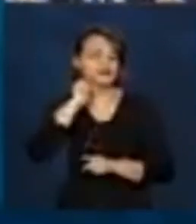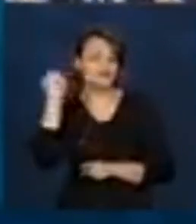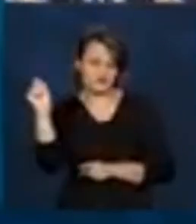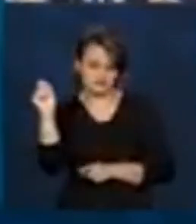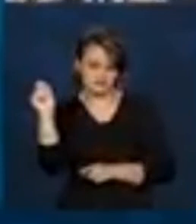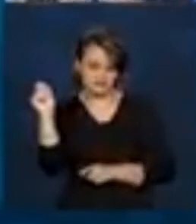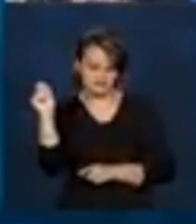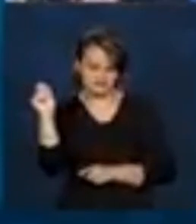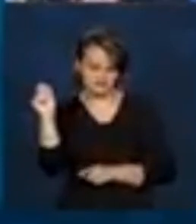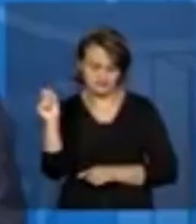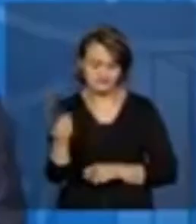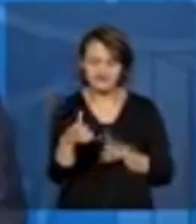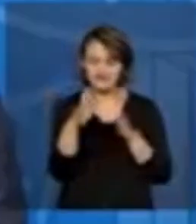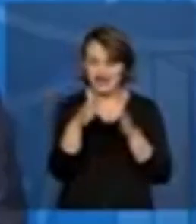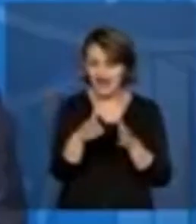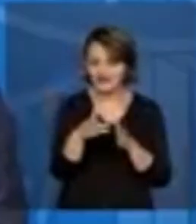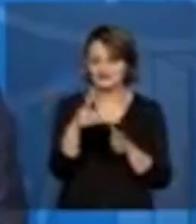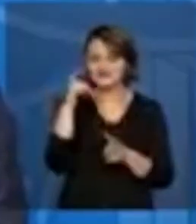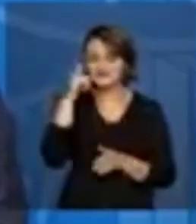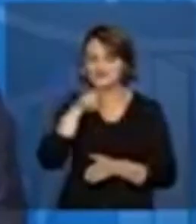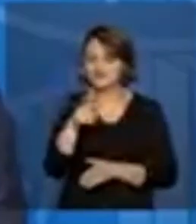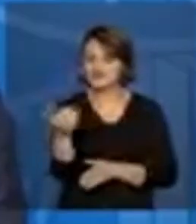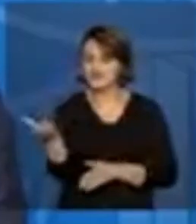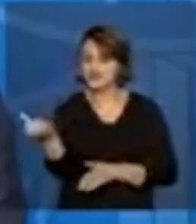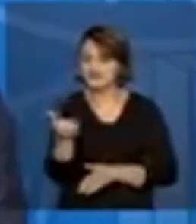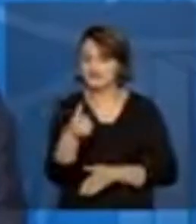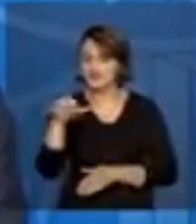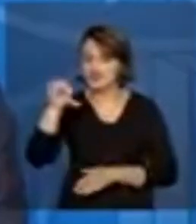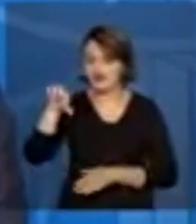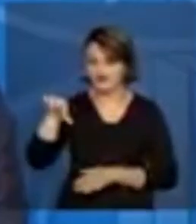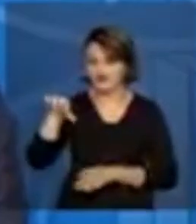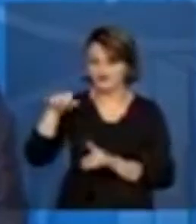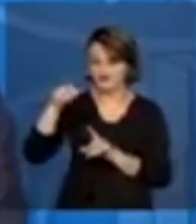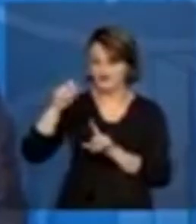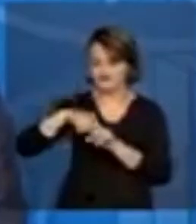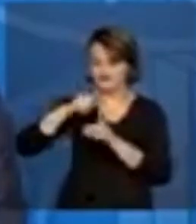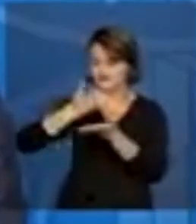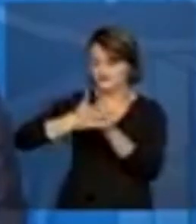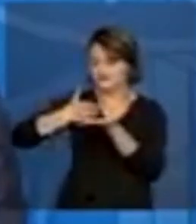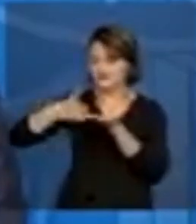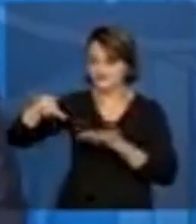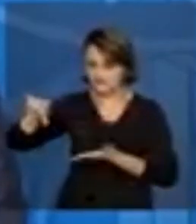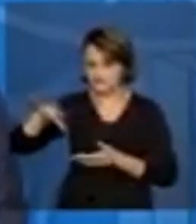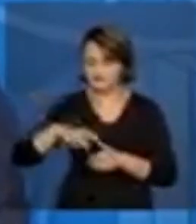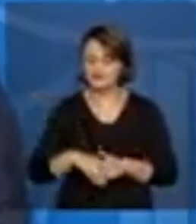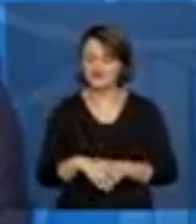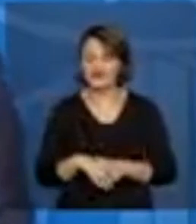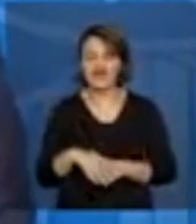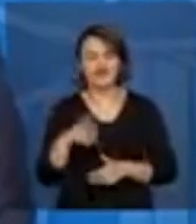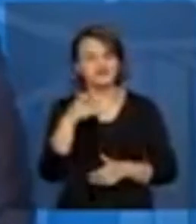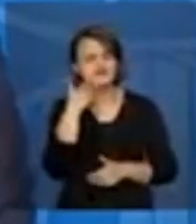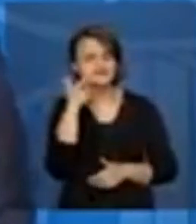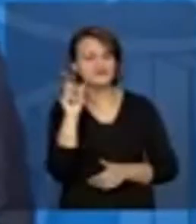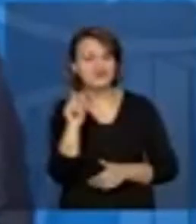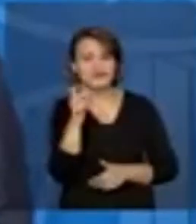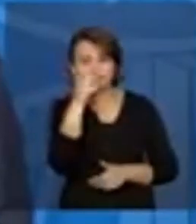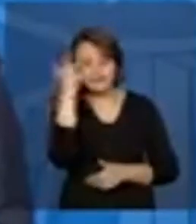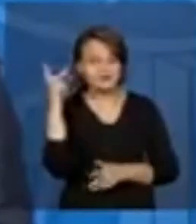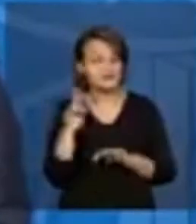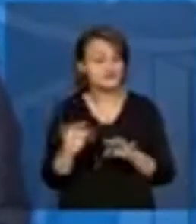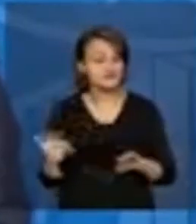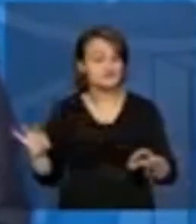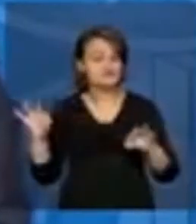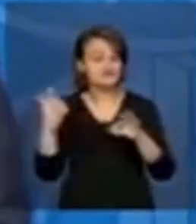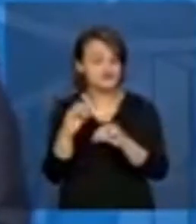Estes vão receber nove parcelas. O que a gente está falando é que todas as pessoas vão receber